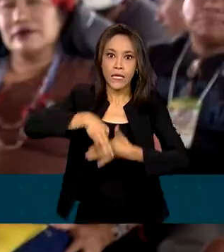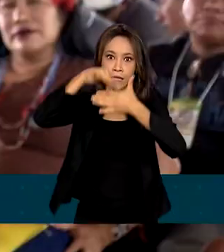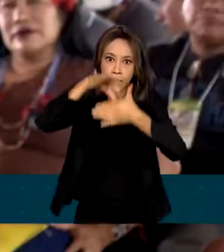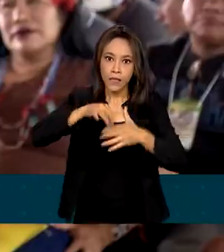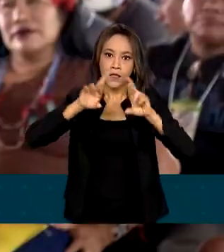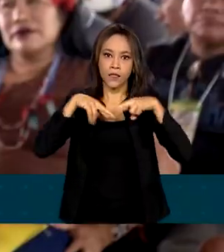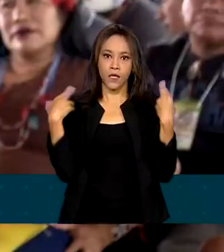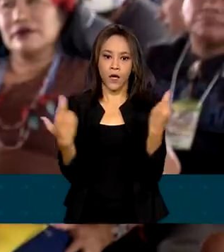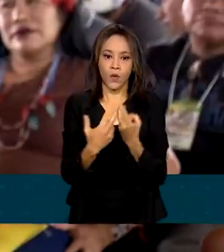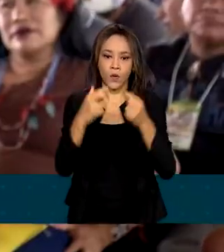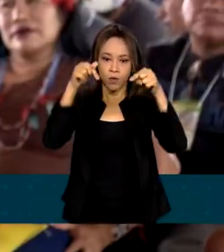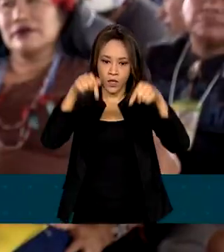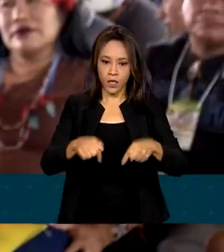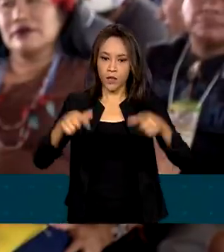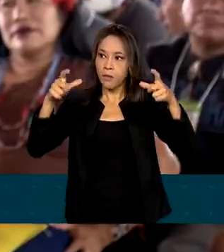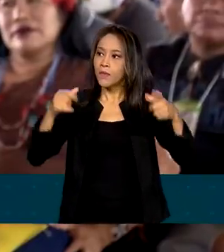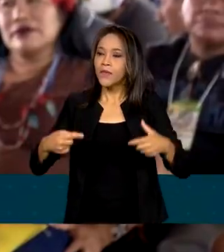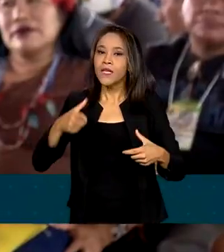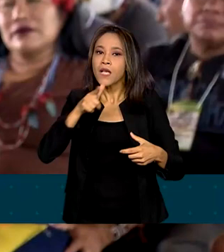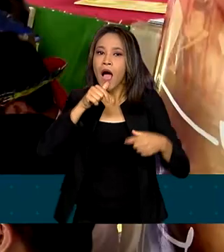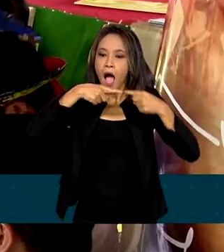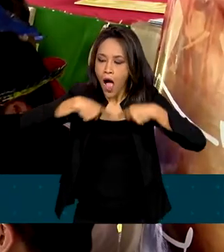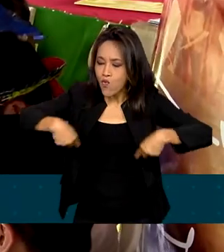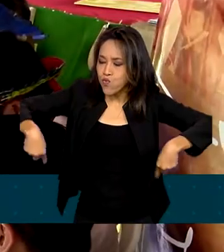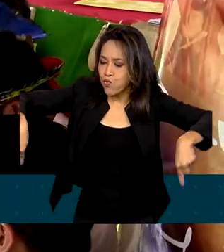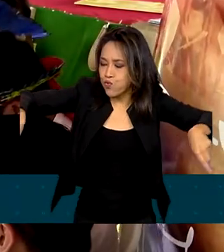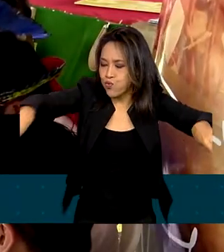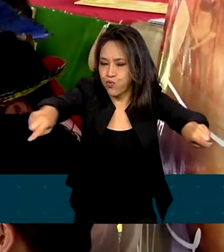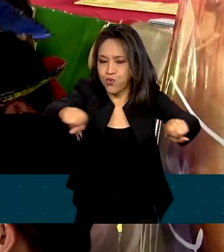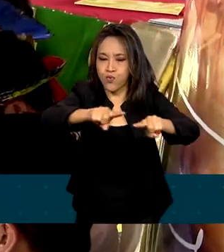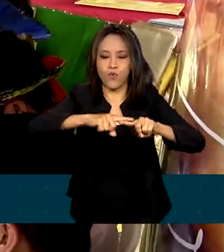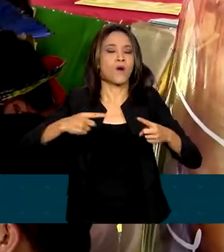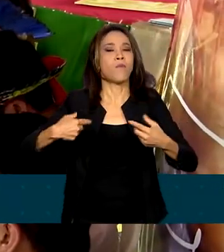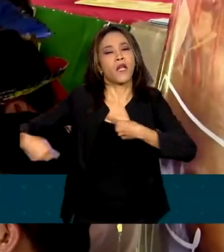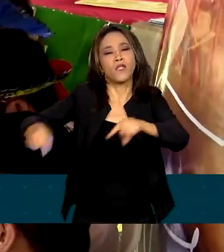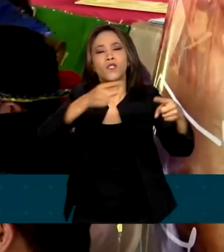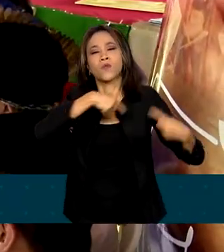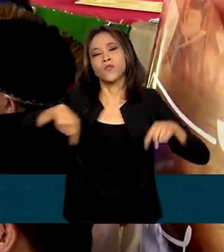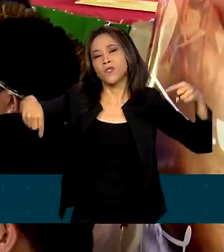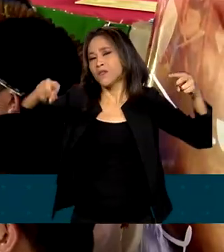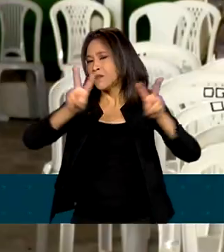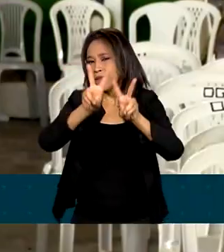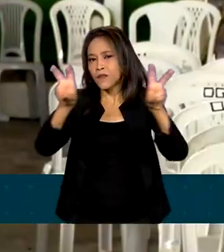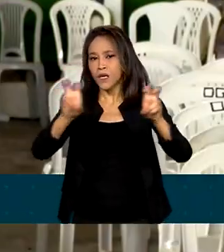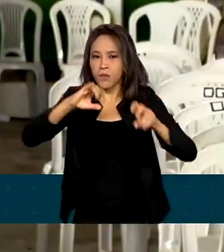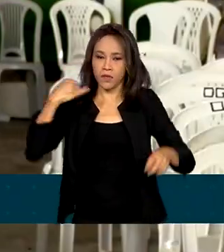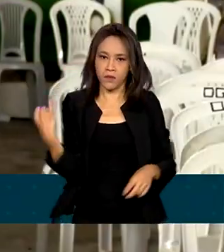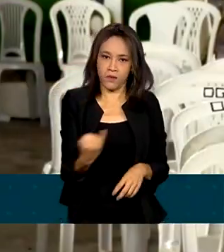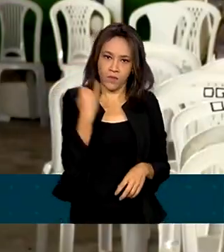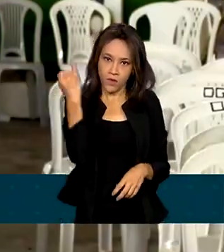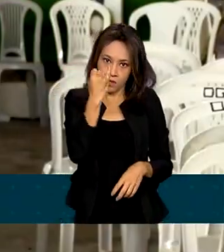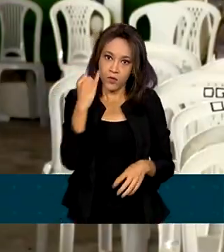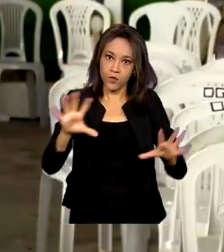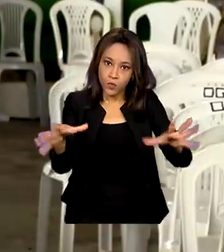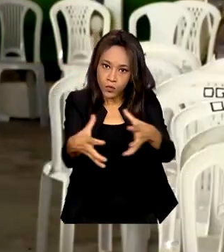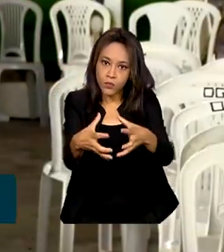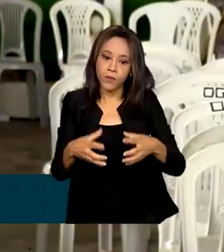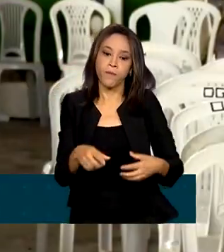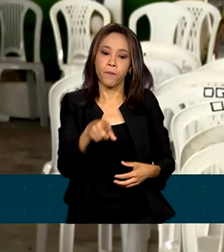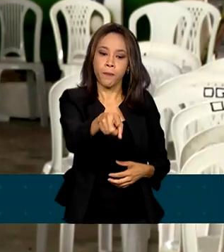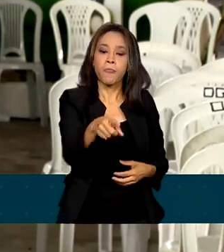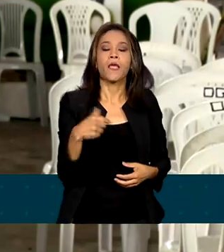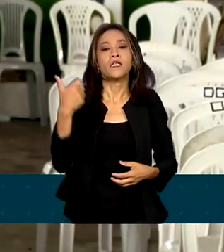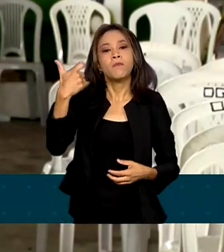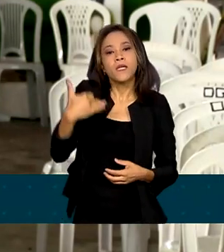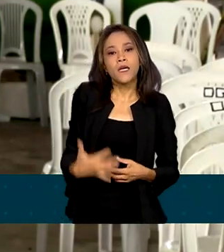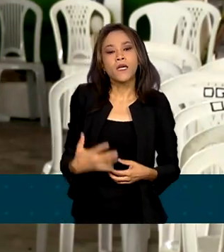aqui no lago Caracaranã, em Normandia, para discutir pautas importantes para o movimento. Nós temos como pauta prioritária